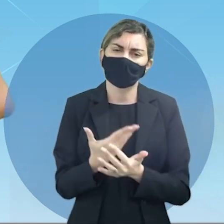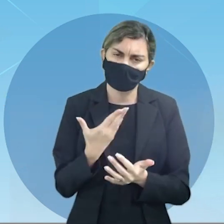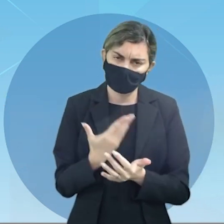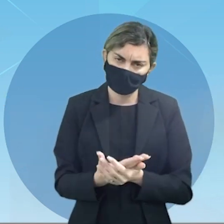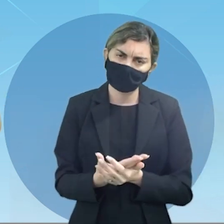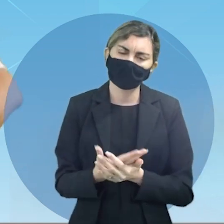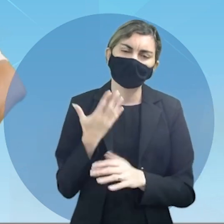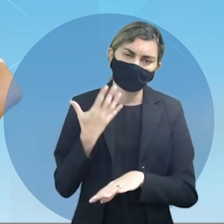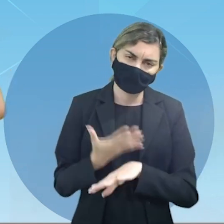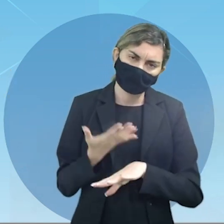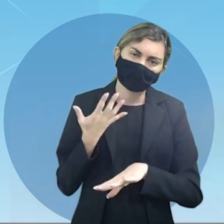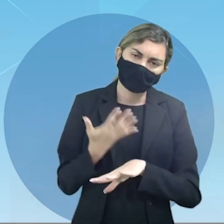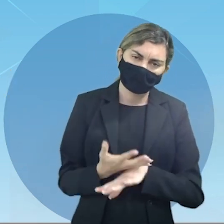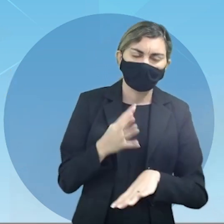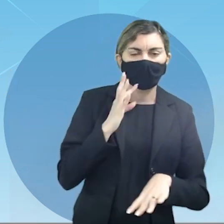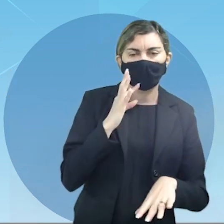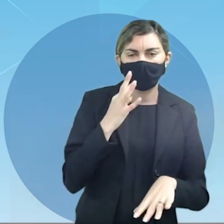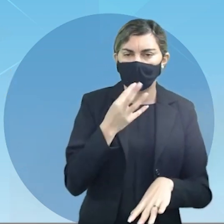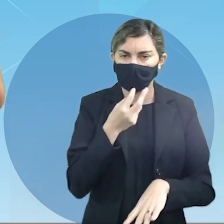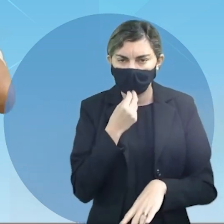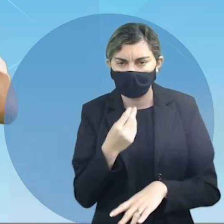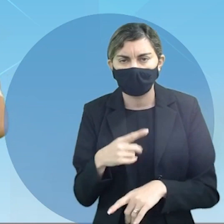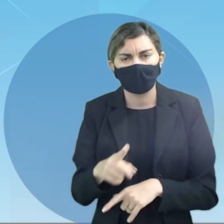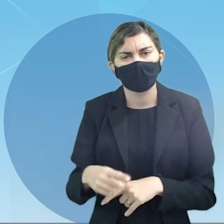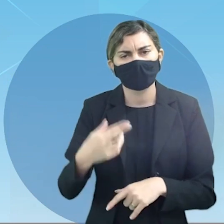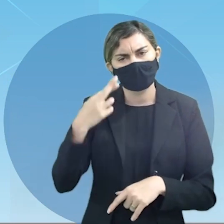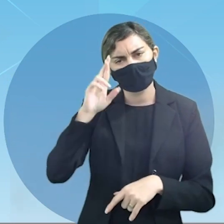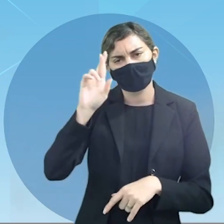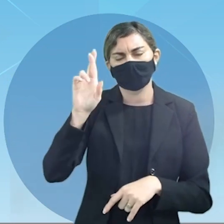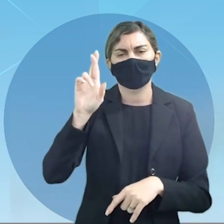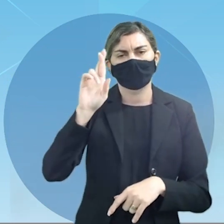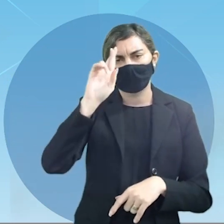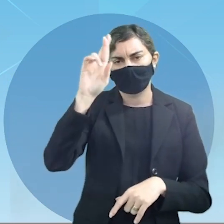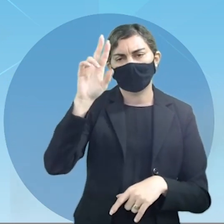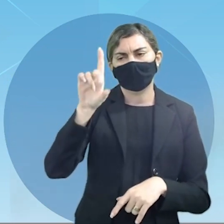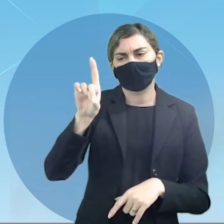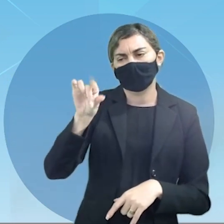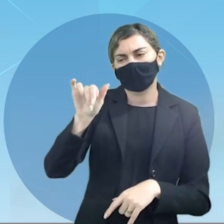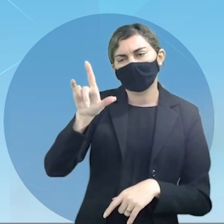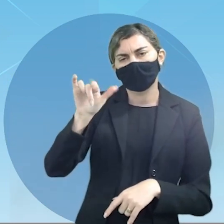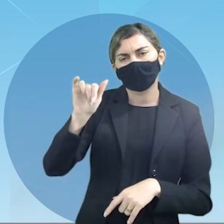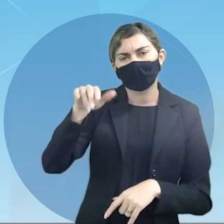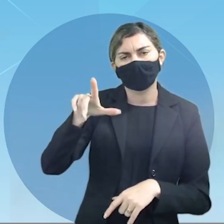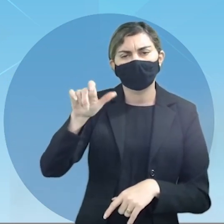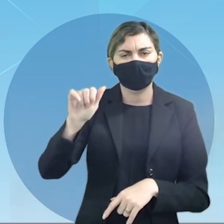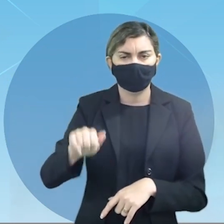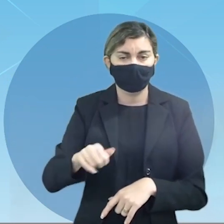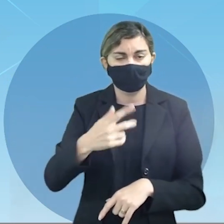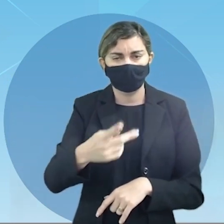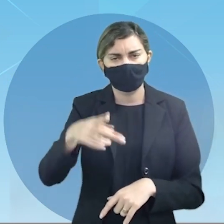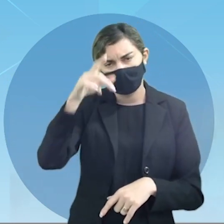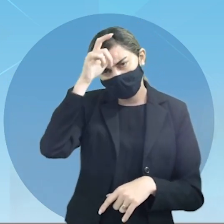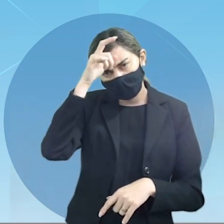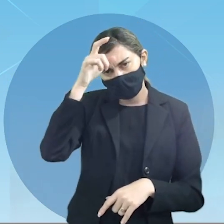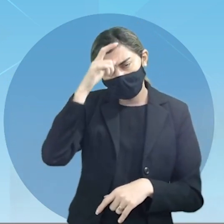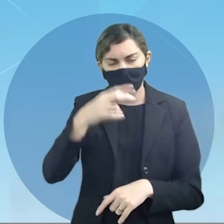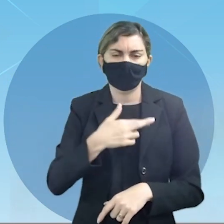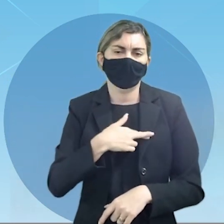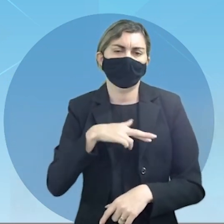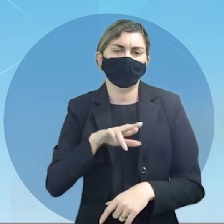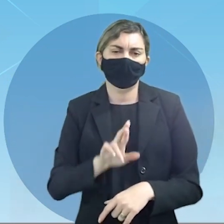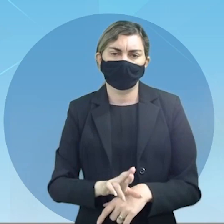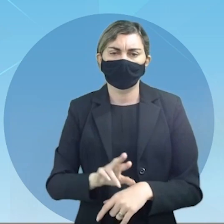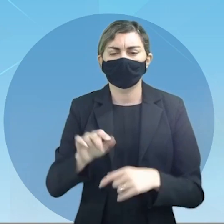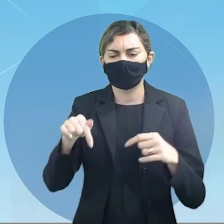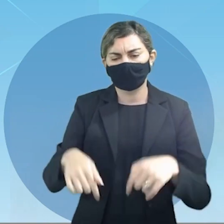disciplinas esses conhecimentos para assumir o título do Dalai Lama esse líder espiritual